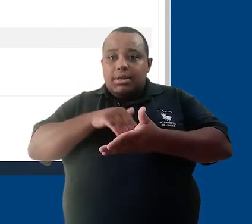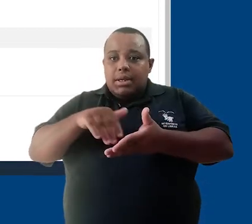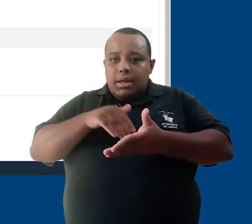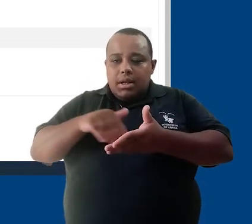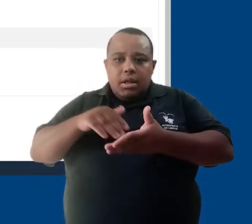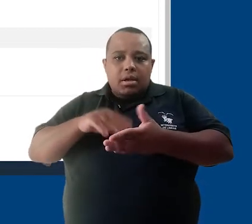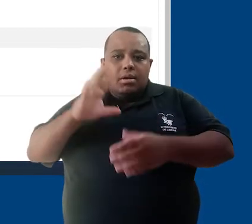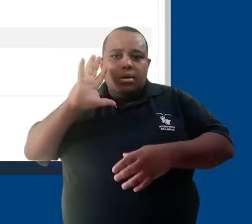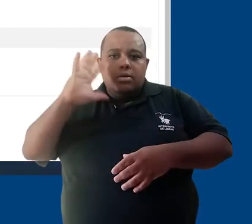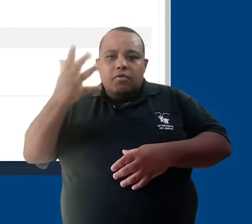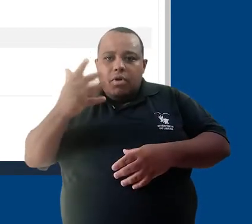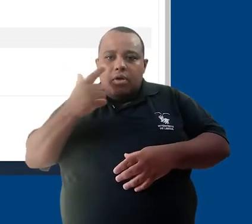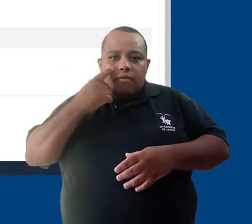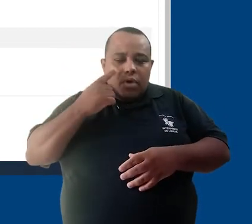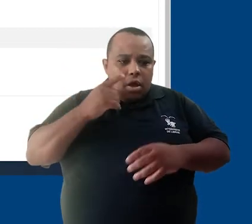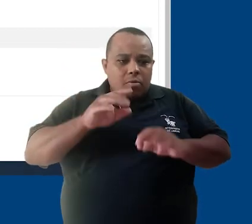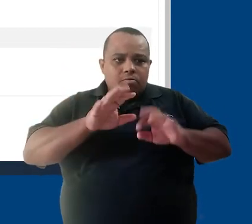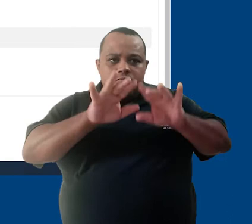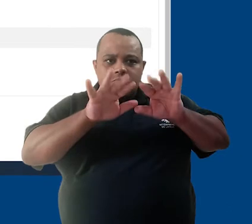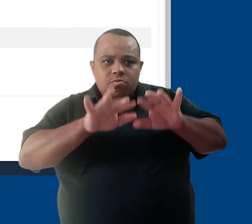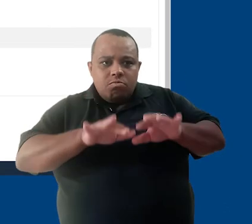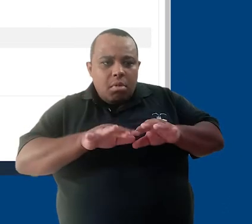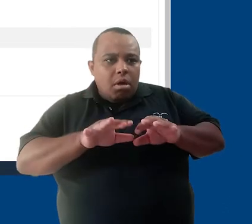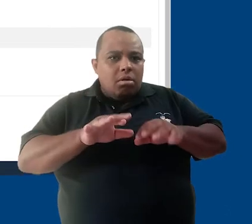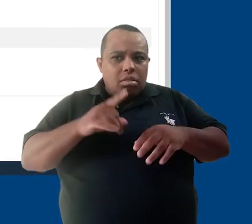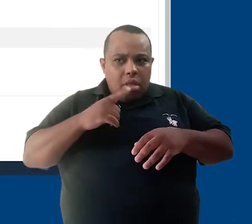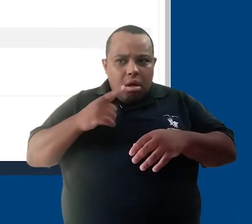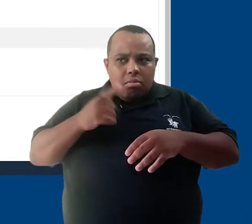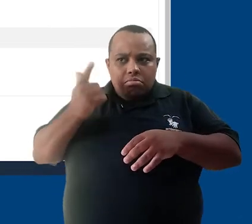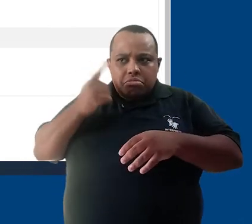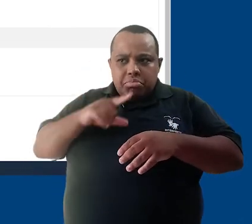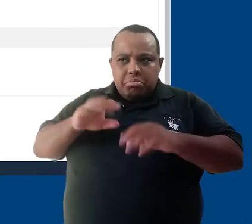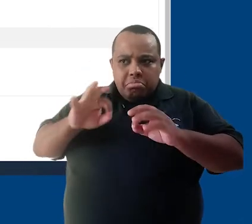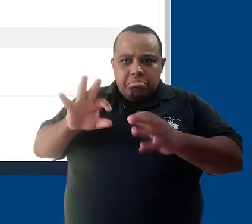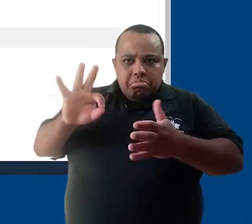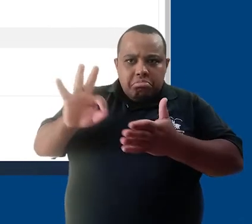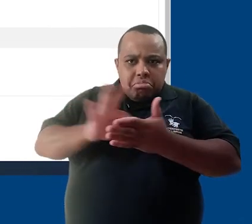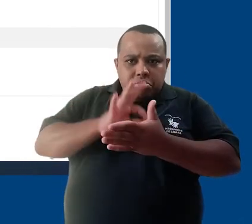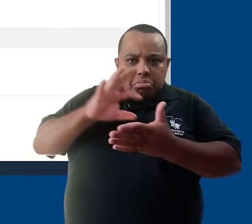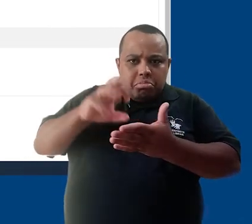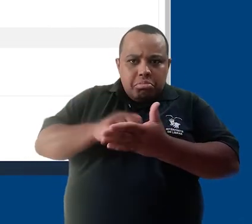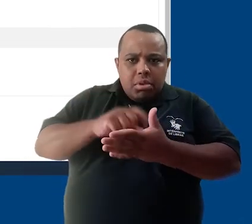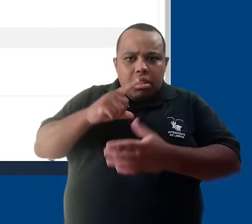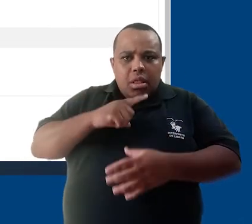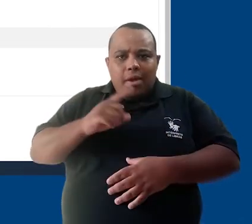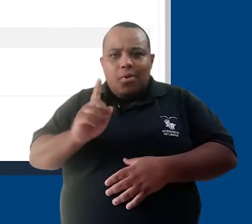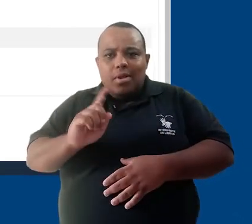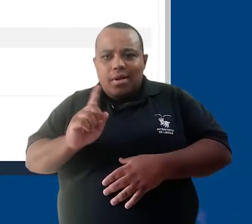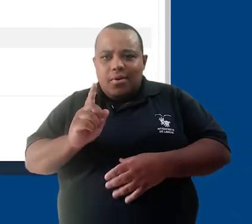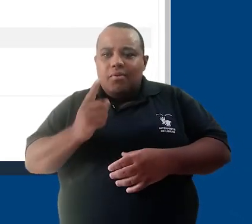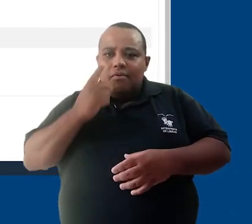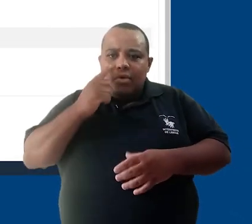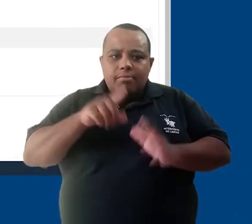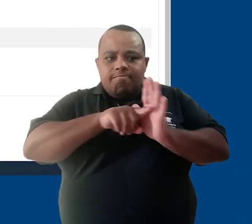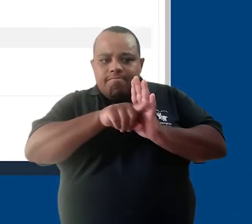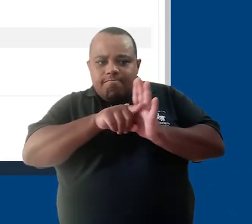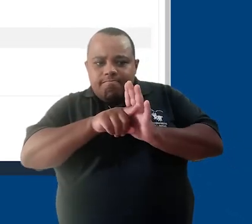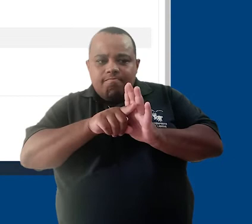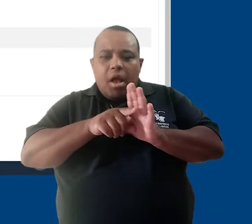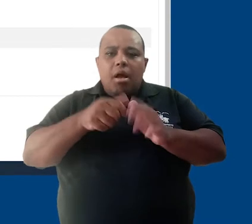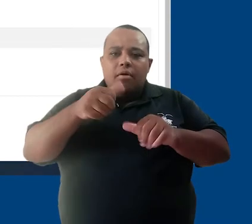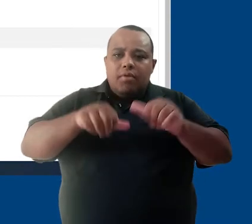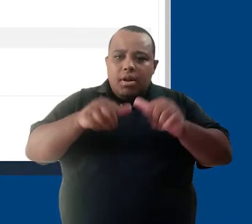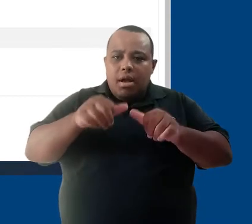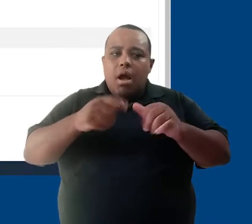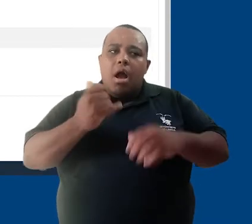do secretário, por exemplo, verificar a situação desse estudante ou tutor e